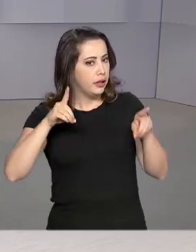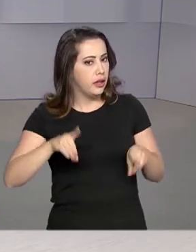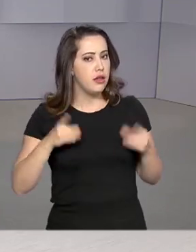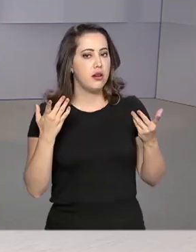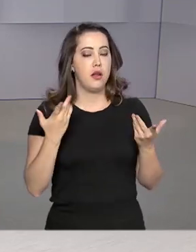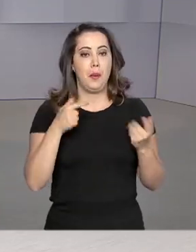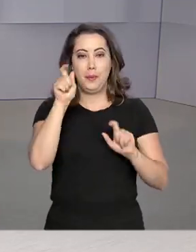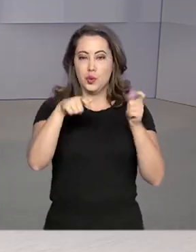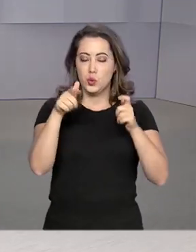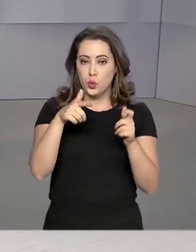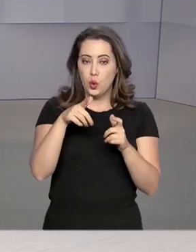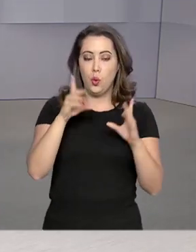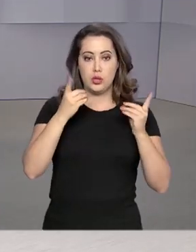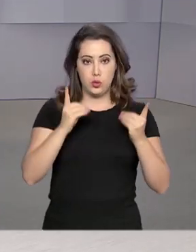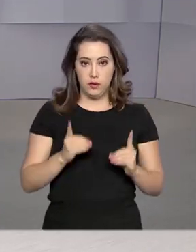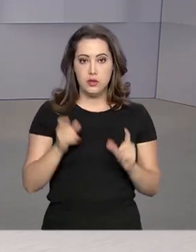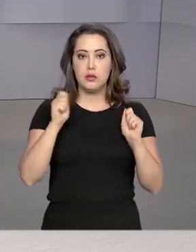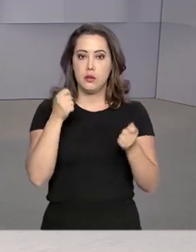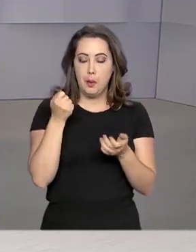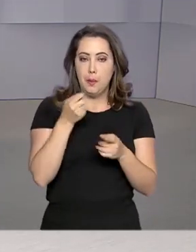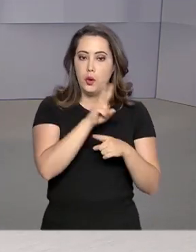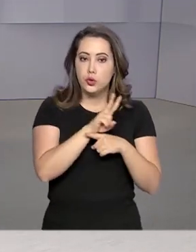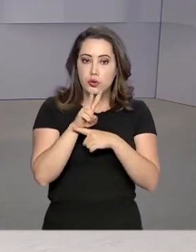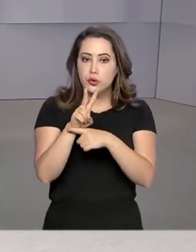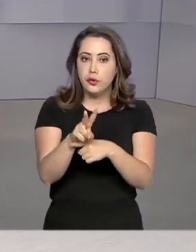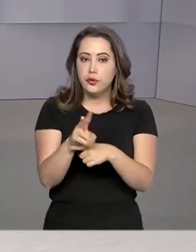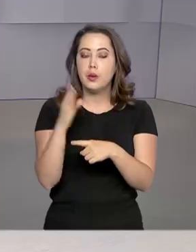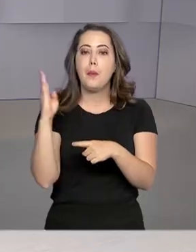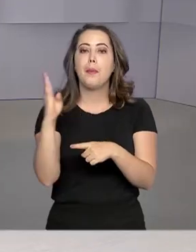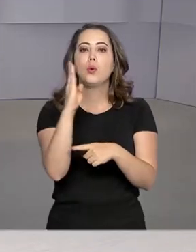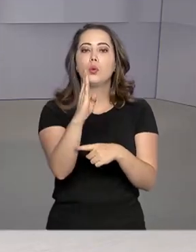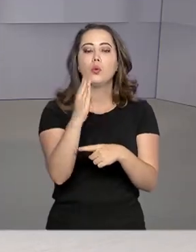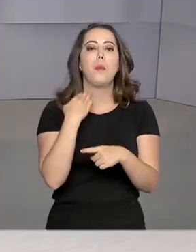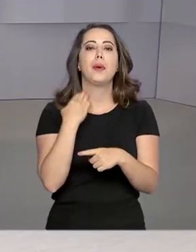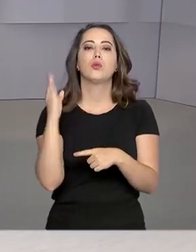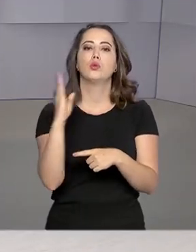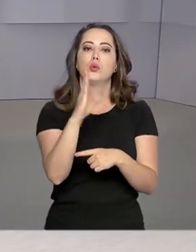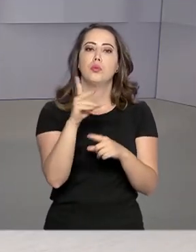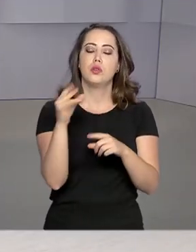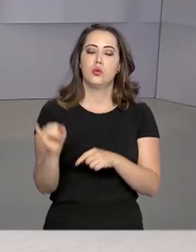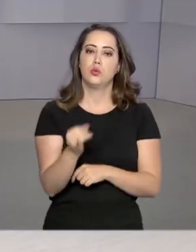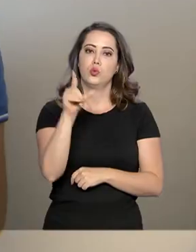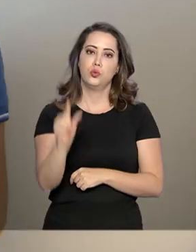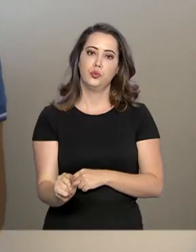deficiência que podem ser financiados pelo Banco do Brasil com juros abaixo do mercado.